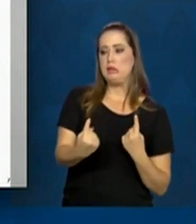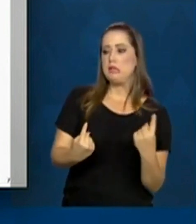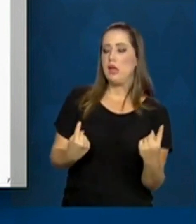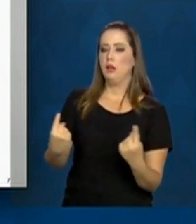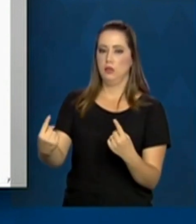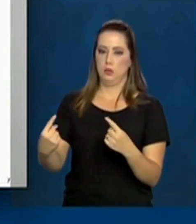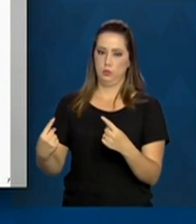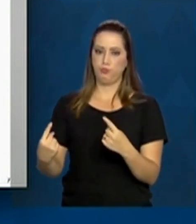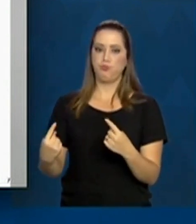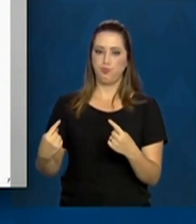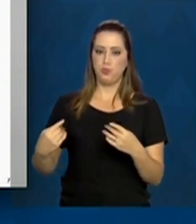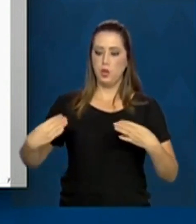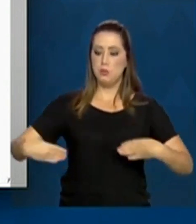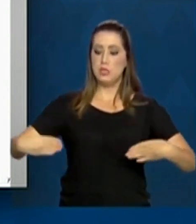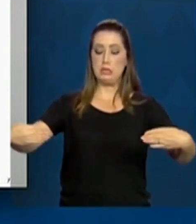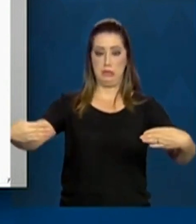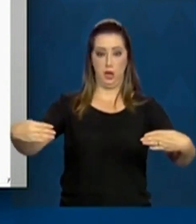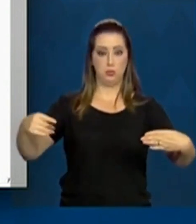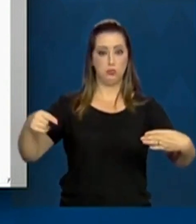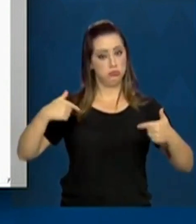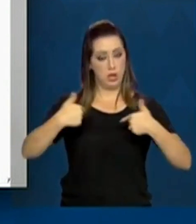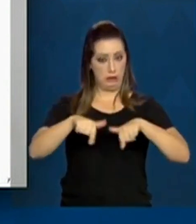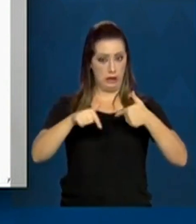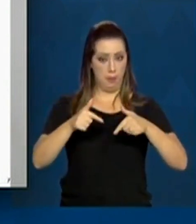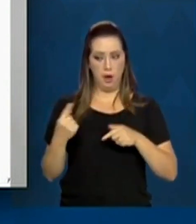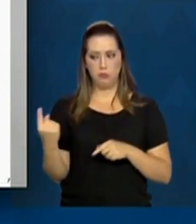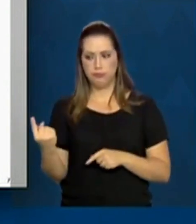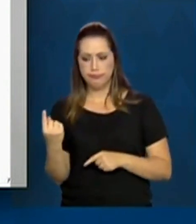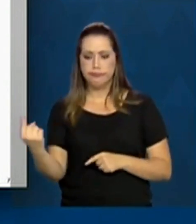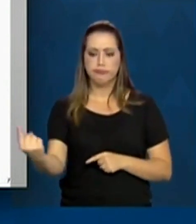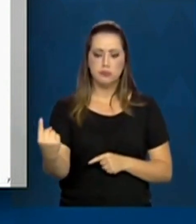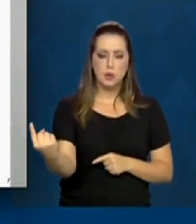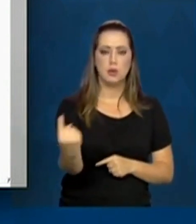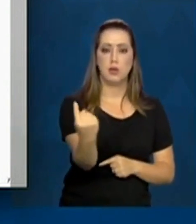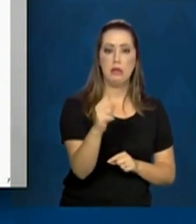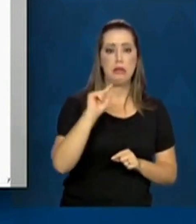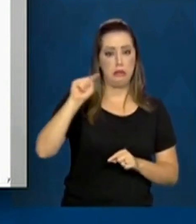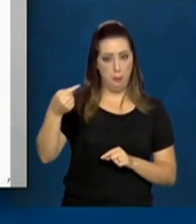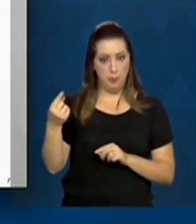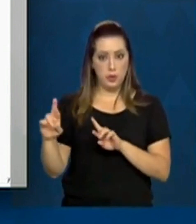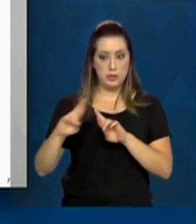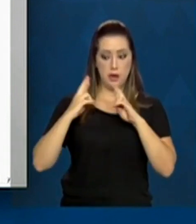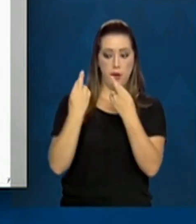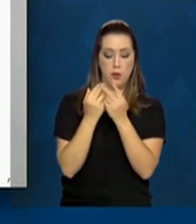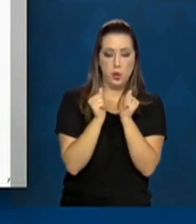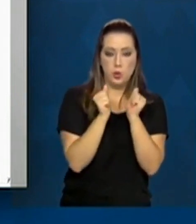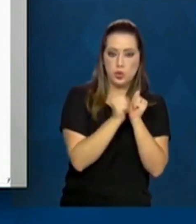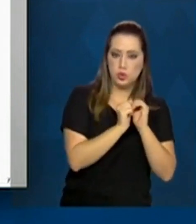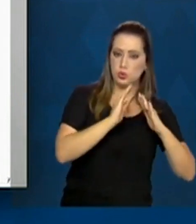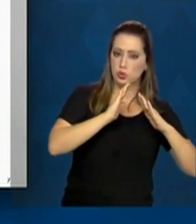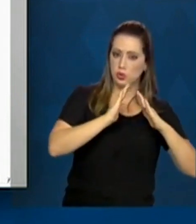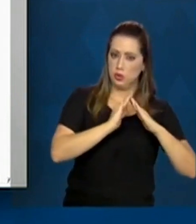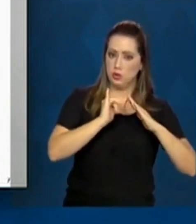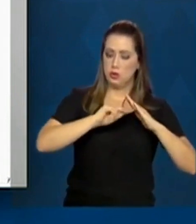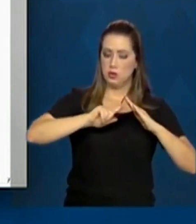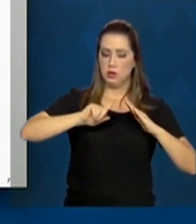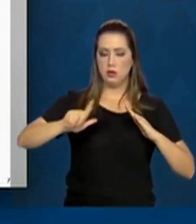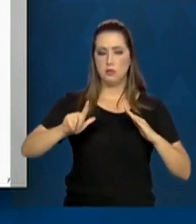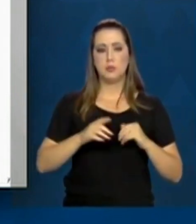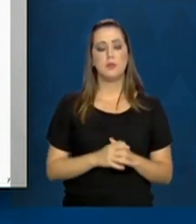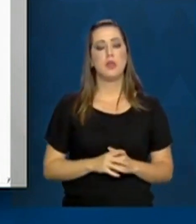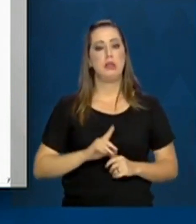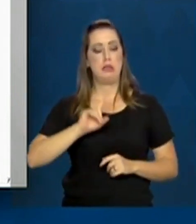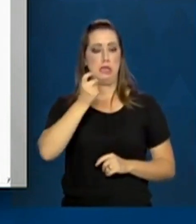coordenador que regularmente se reunirá na Casa Civil. A primeira reunião do grupo de trabalho será na